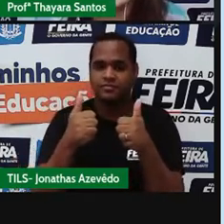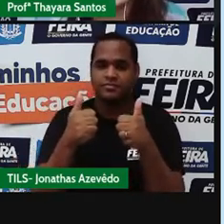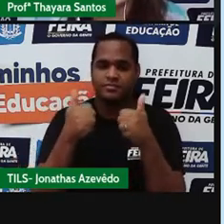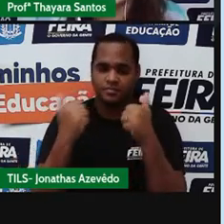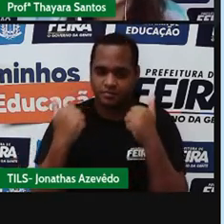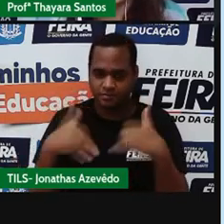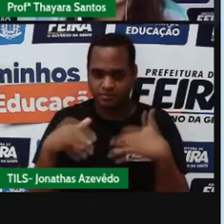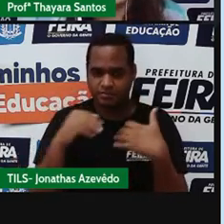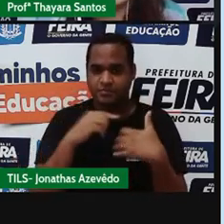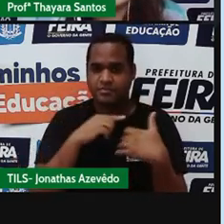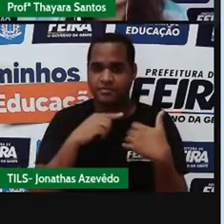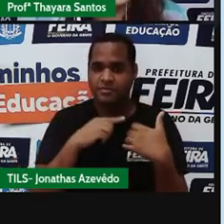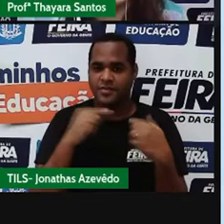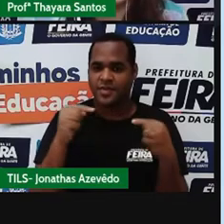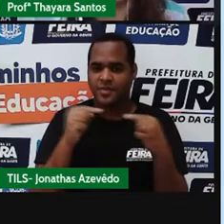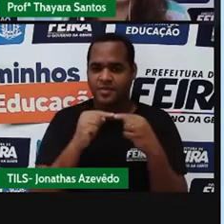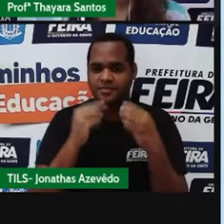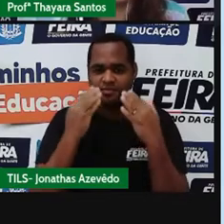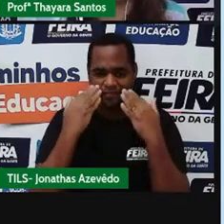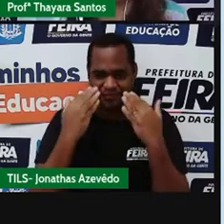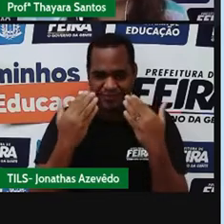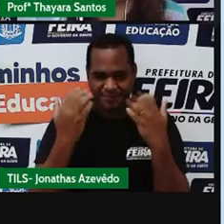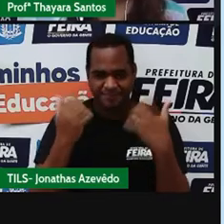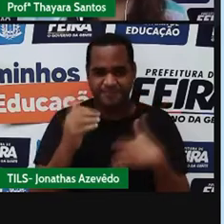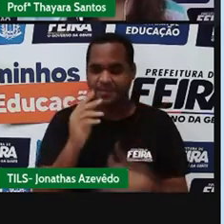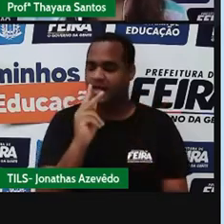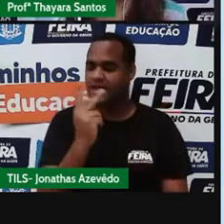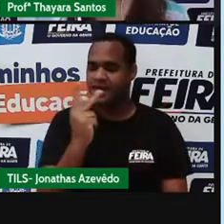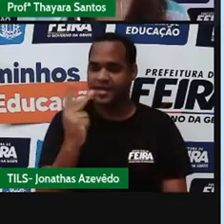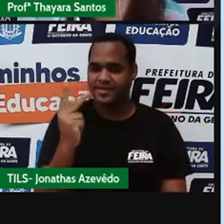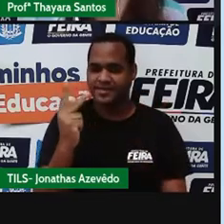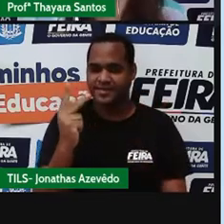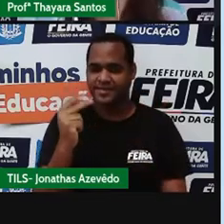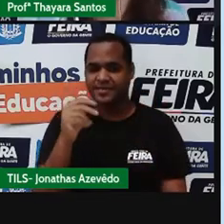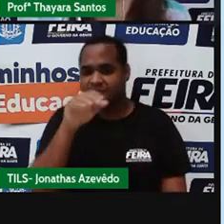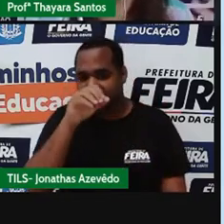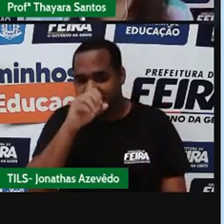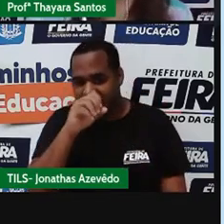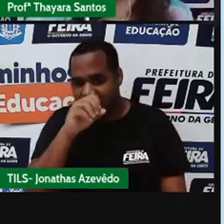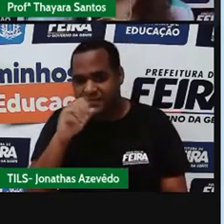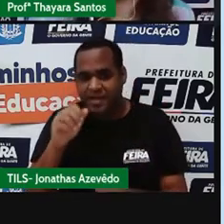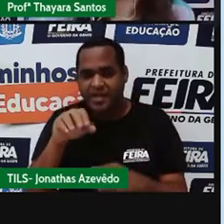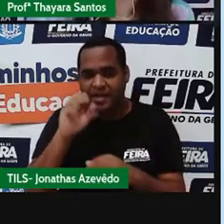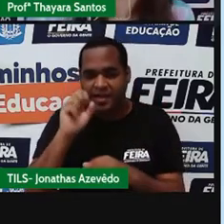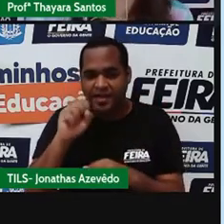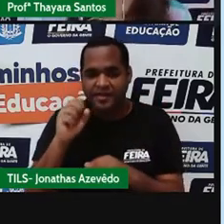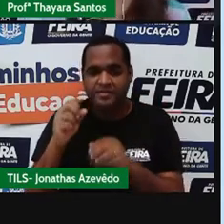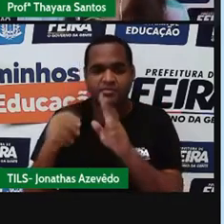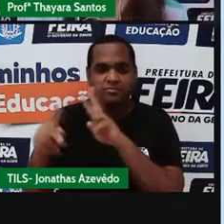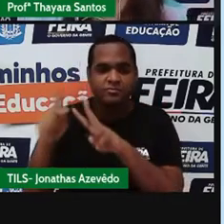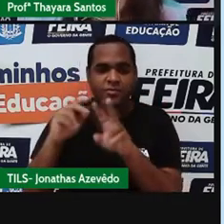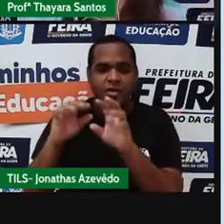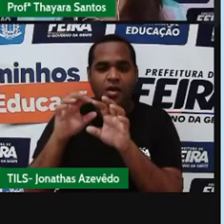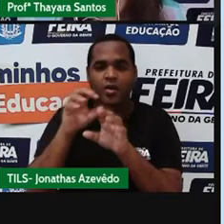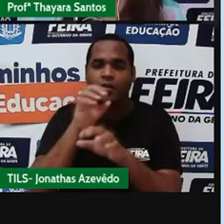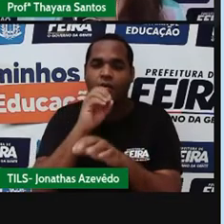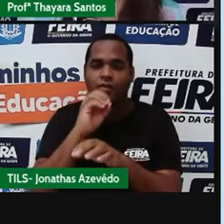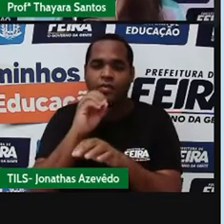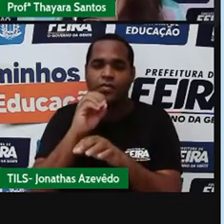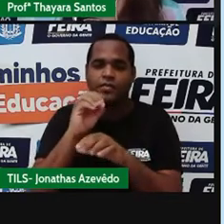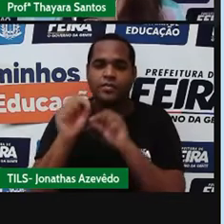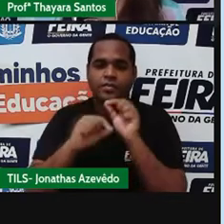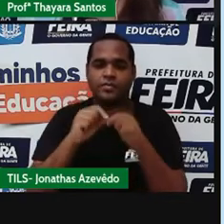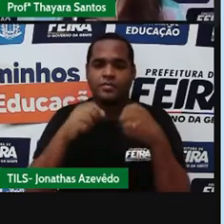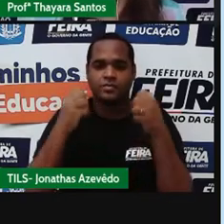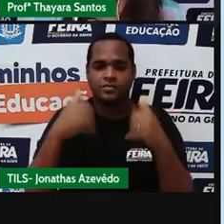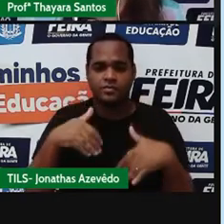substâncias aqui. Vamos lá. Se eu tenho dois átomos de hidrogênio e um de oxigênio, o é que eu posso formar? A gente já está vendo aqui que